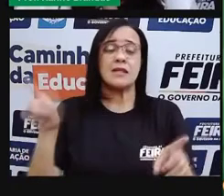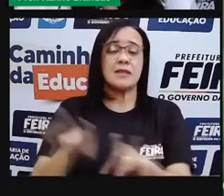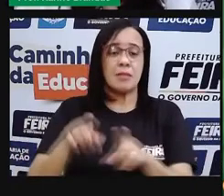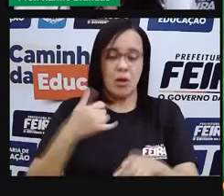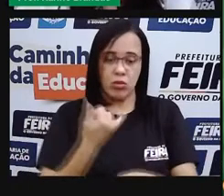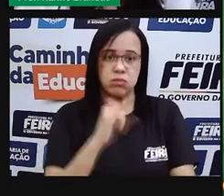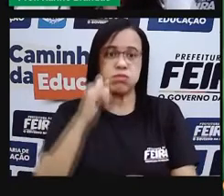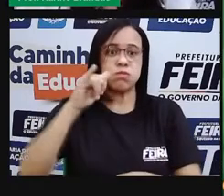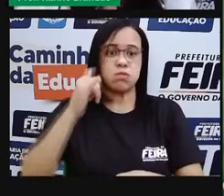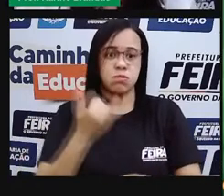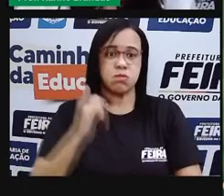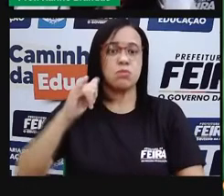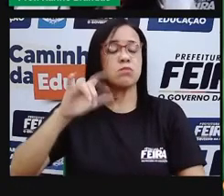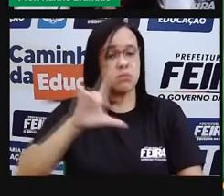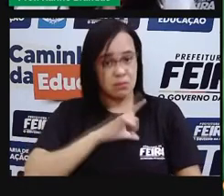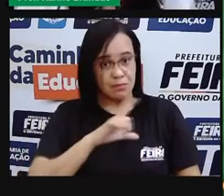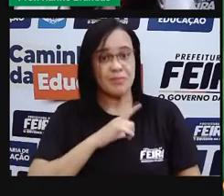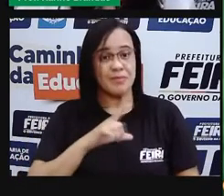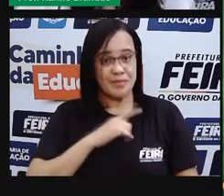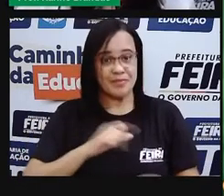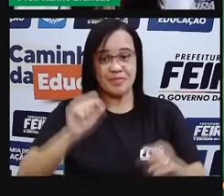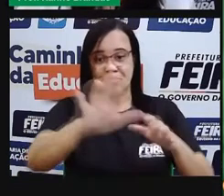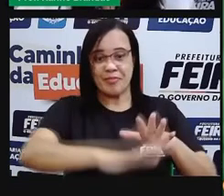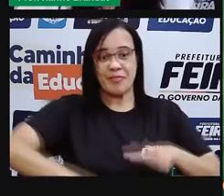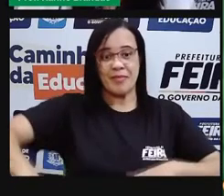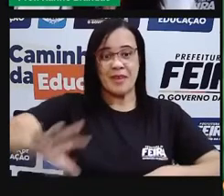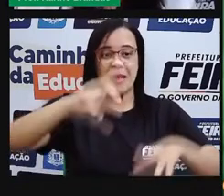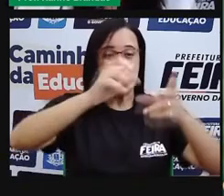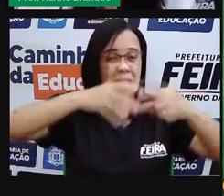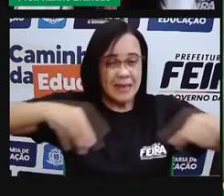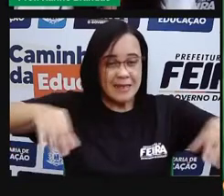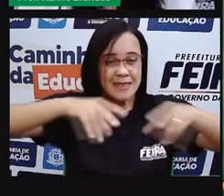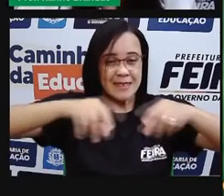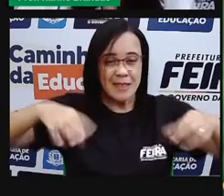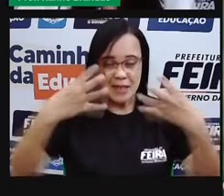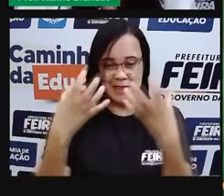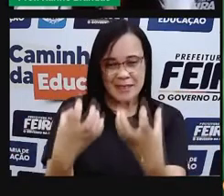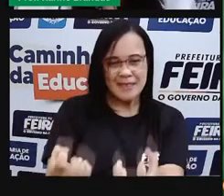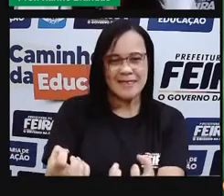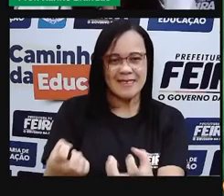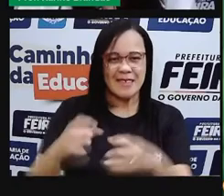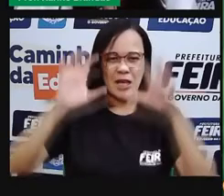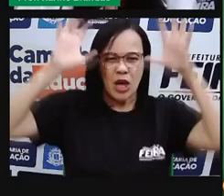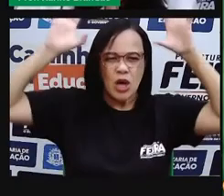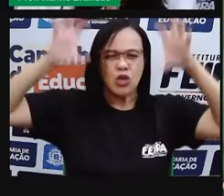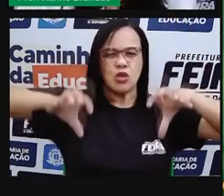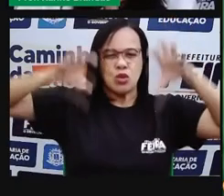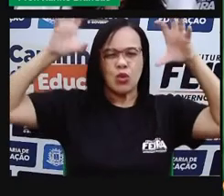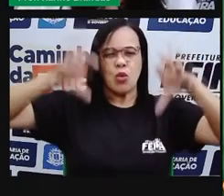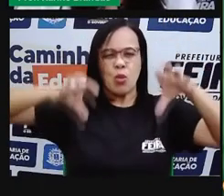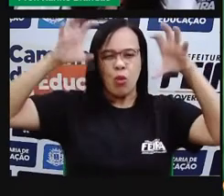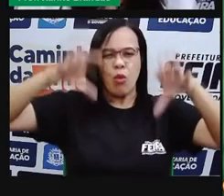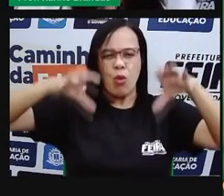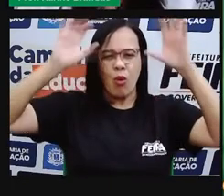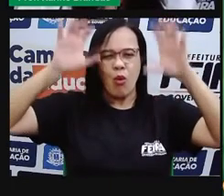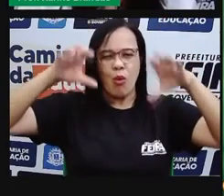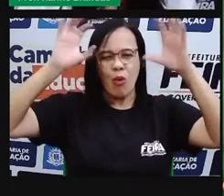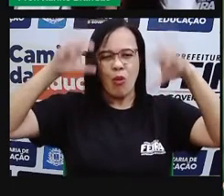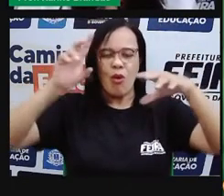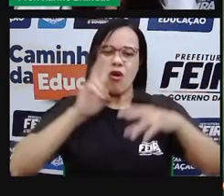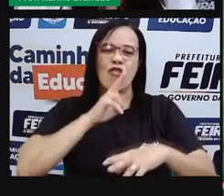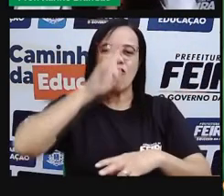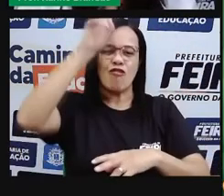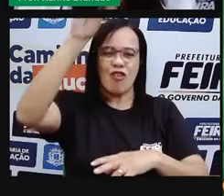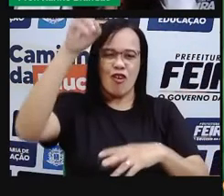Água que encharca o chão. Que água é essa que encharca o chão? As chuvas, né? Ou a irrigação,